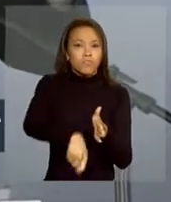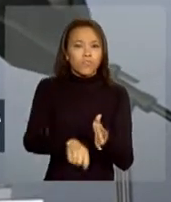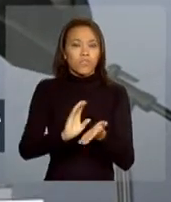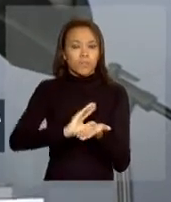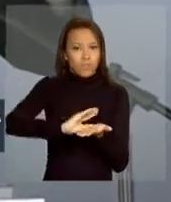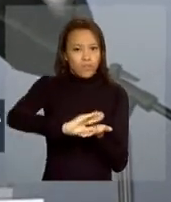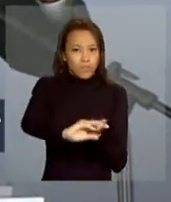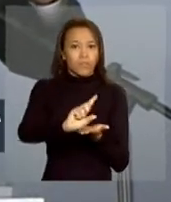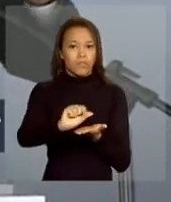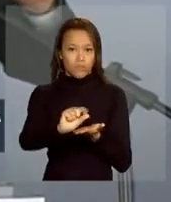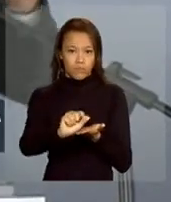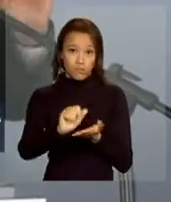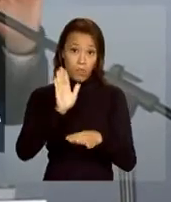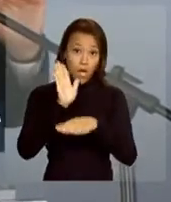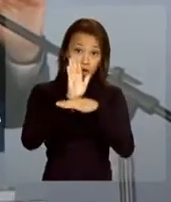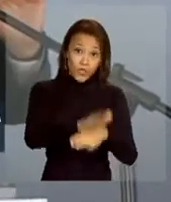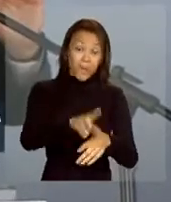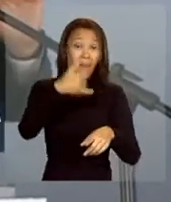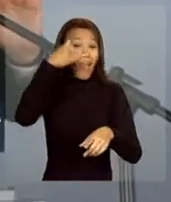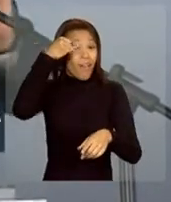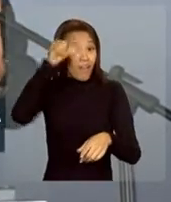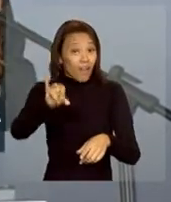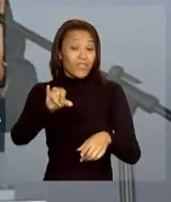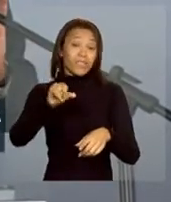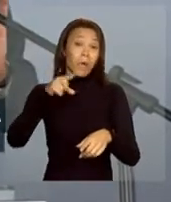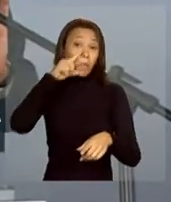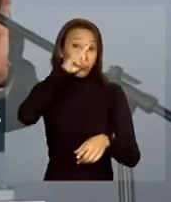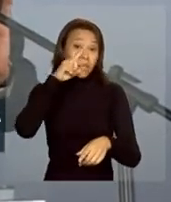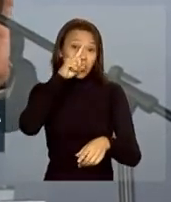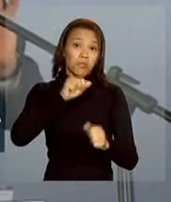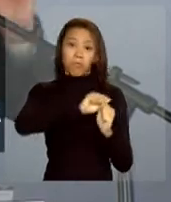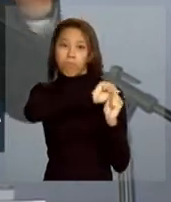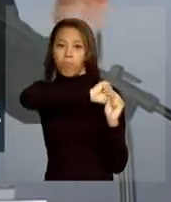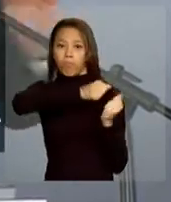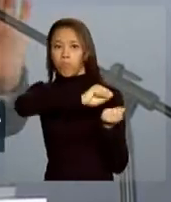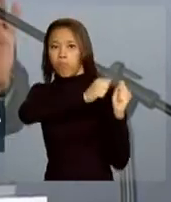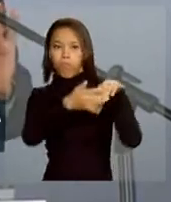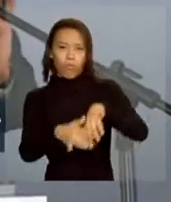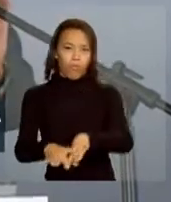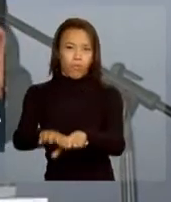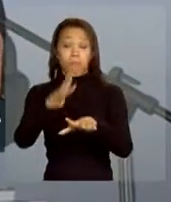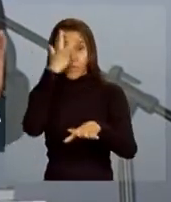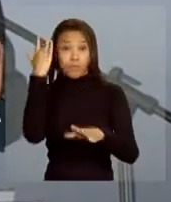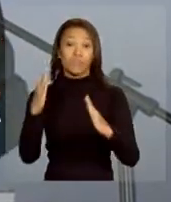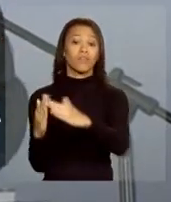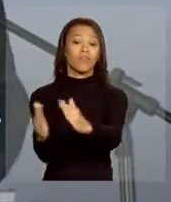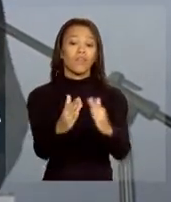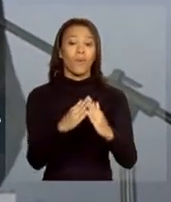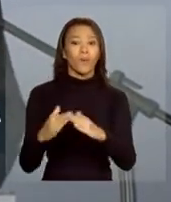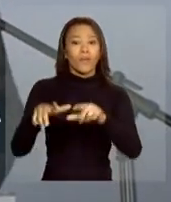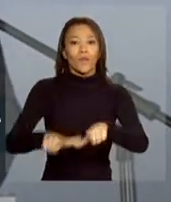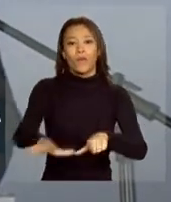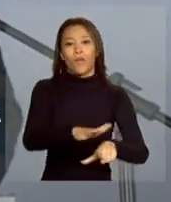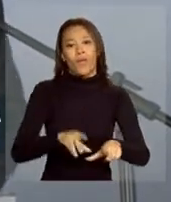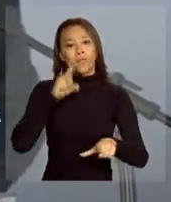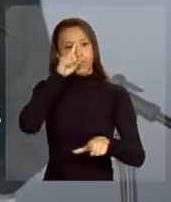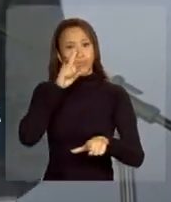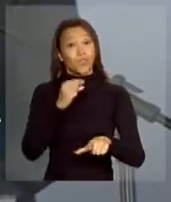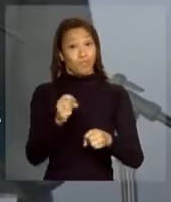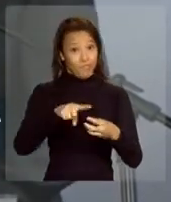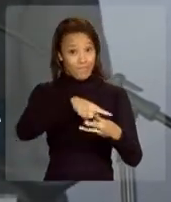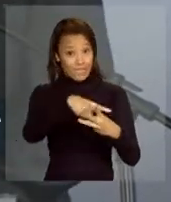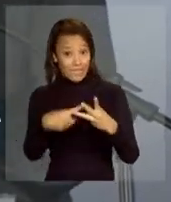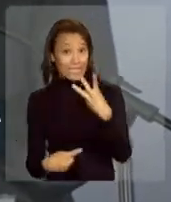investimentos necessários para evitar risco para a população que hoje mora em área de risco. São três convênios